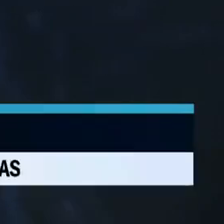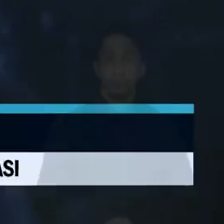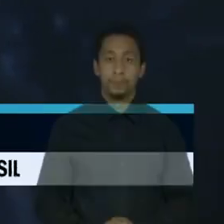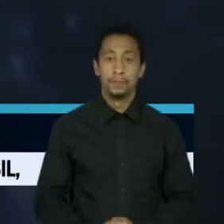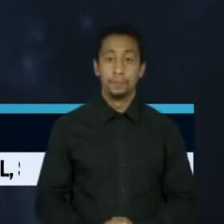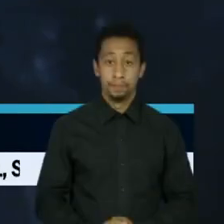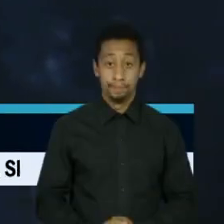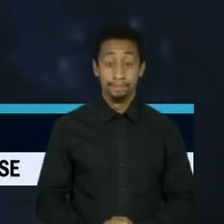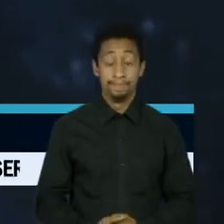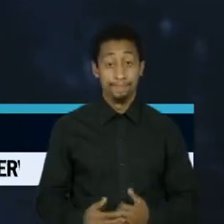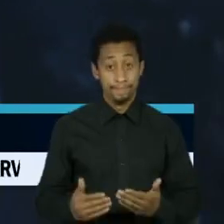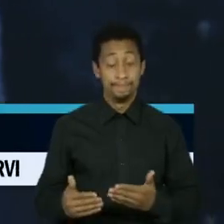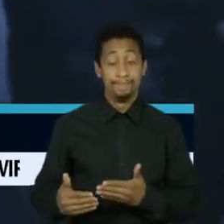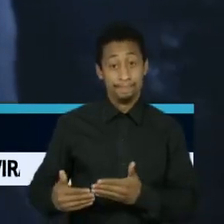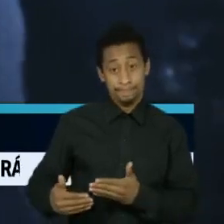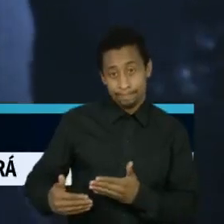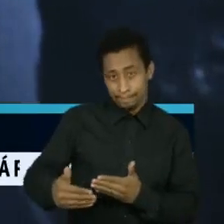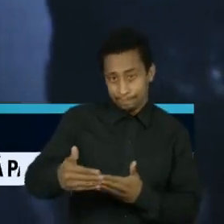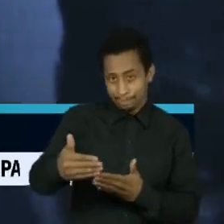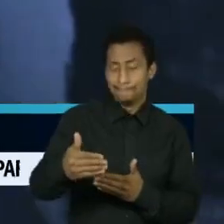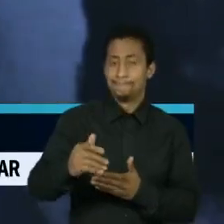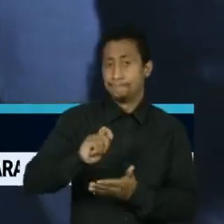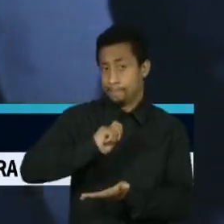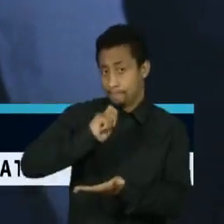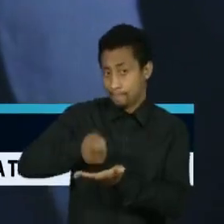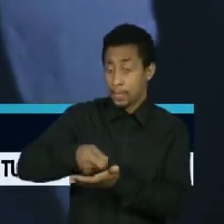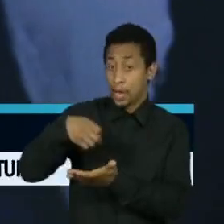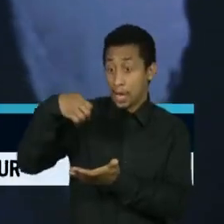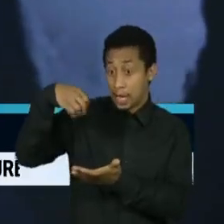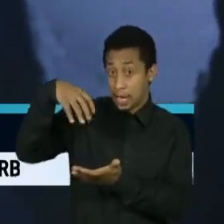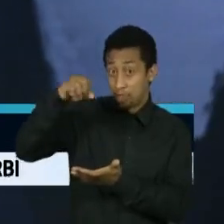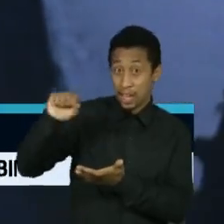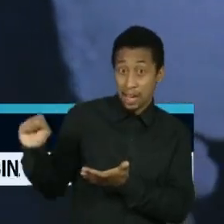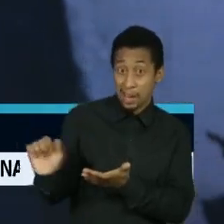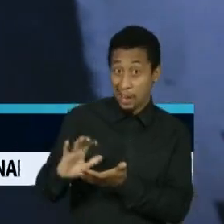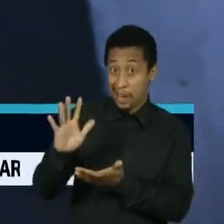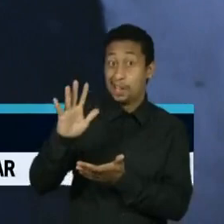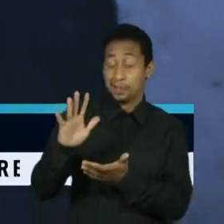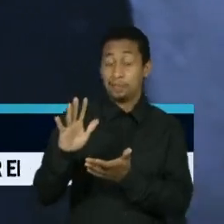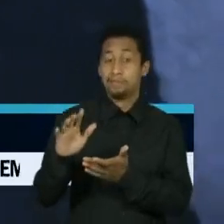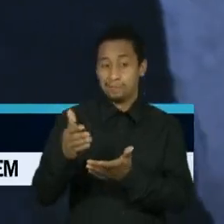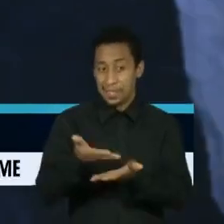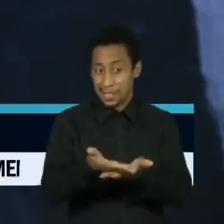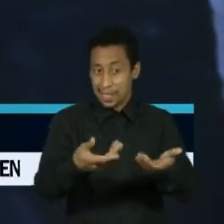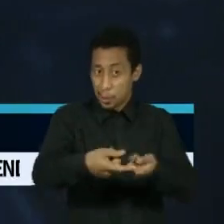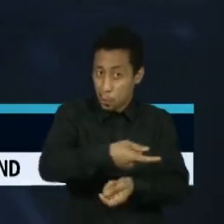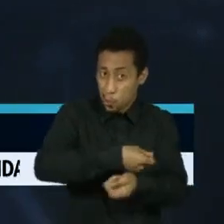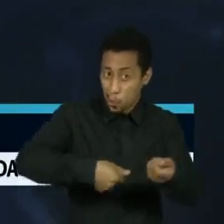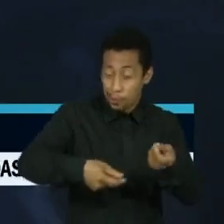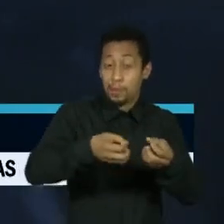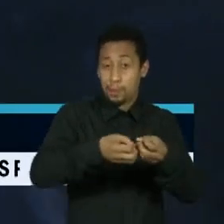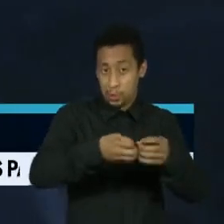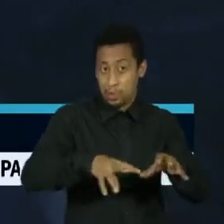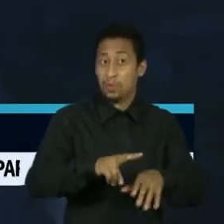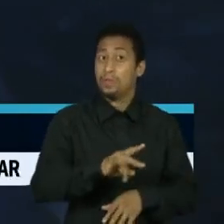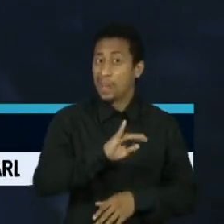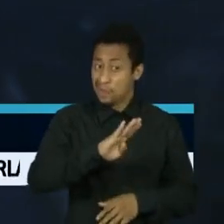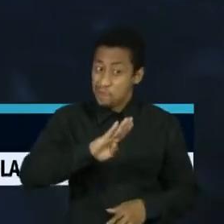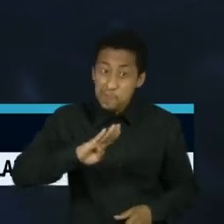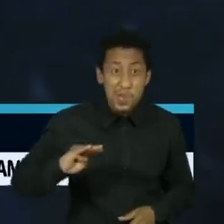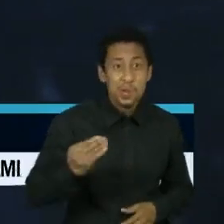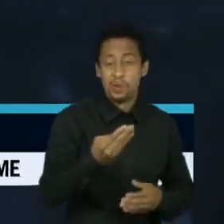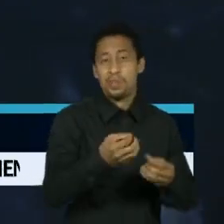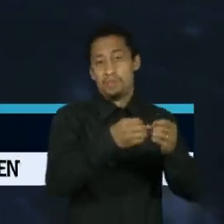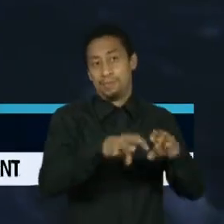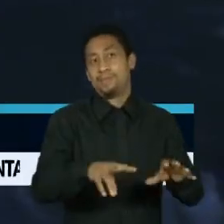Os recentes aumentos da energia elétrica vão provocar uma perda bilionária na atividade econômica brasileira. Os reflexos